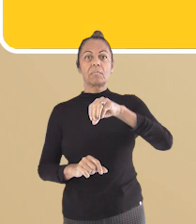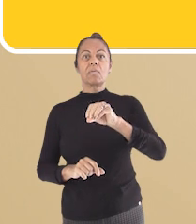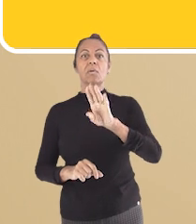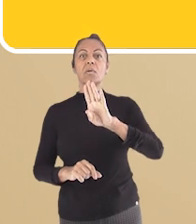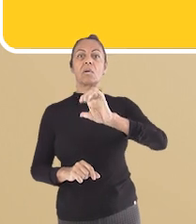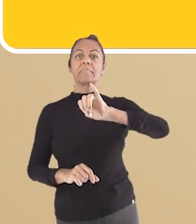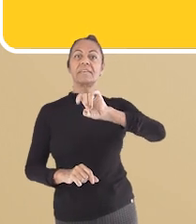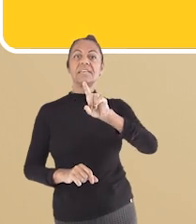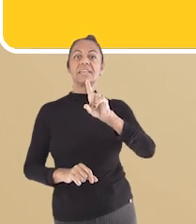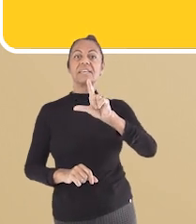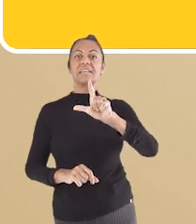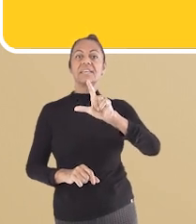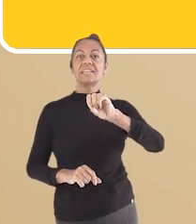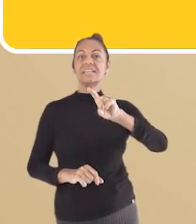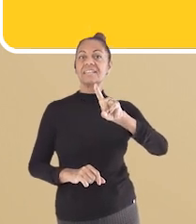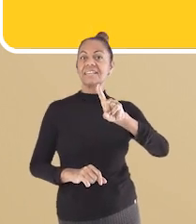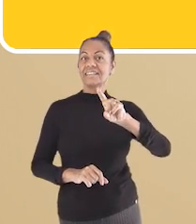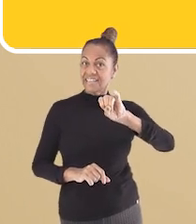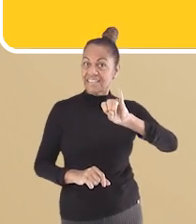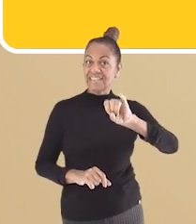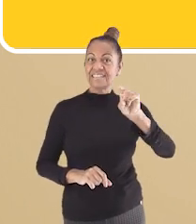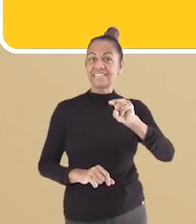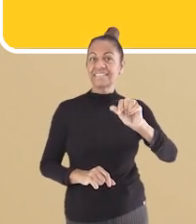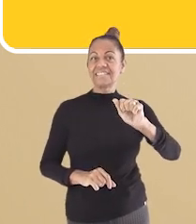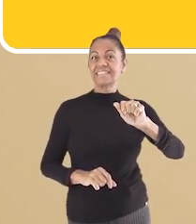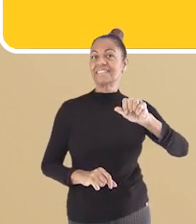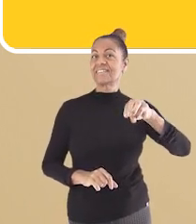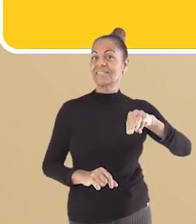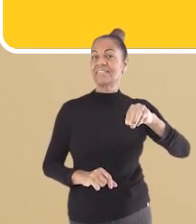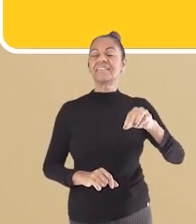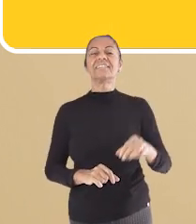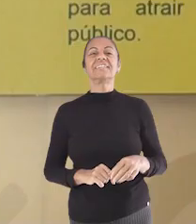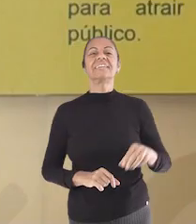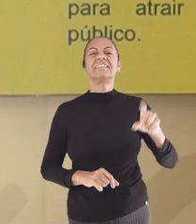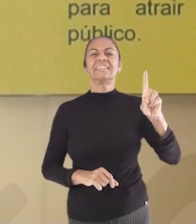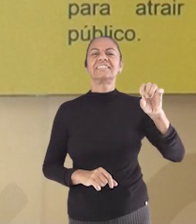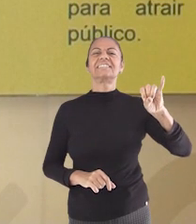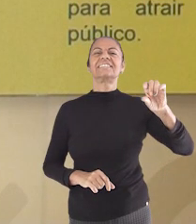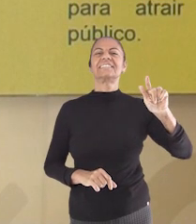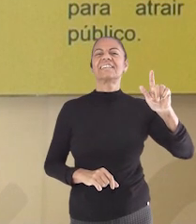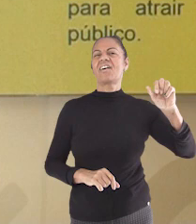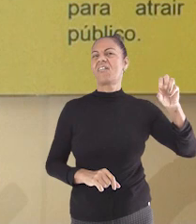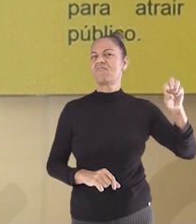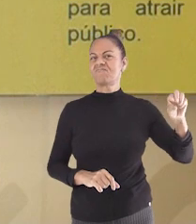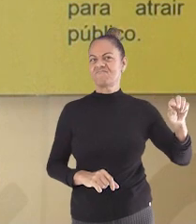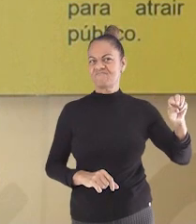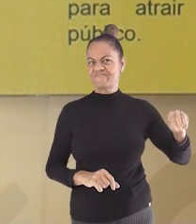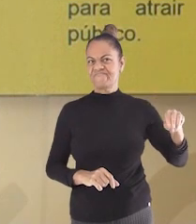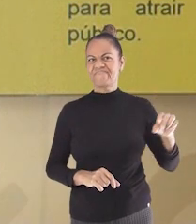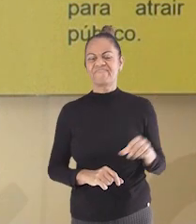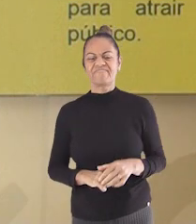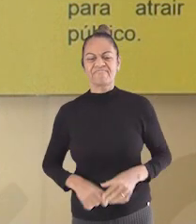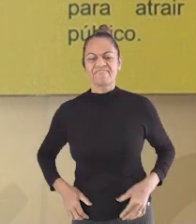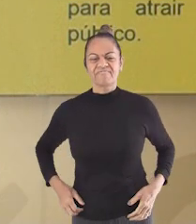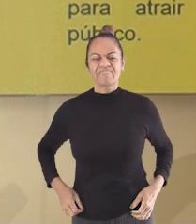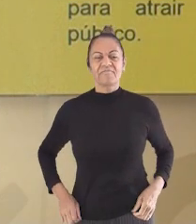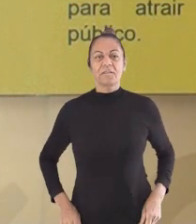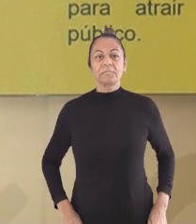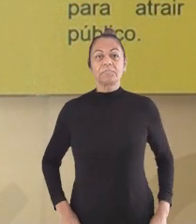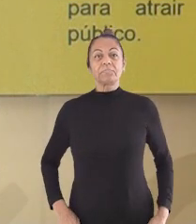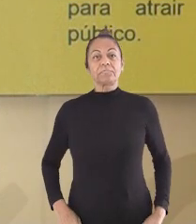digam. Estão no modo verbal imperativo. Nossa aula já está chegando ao fim.